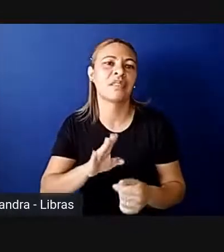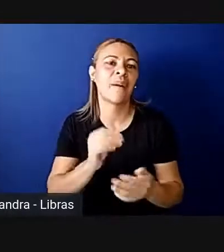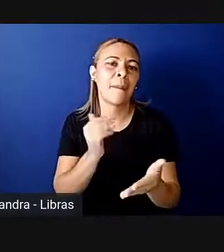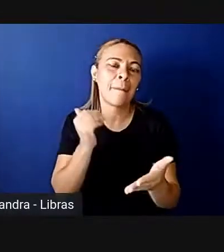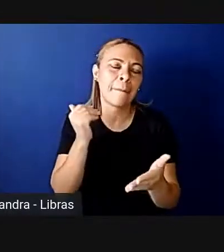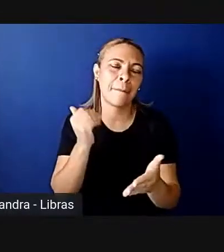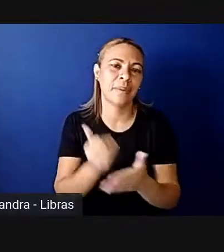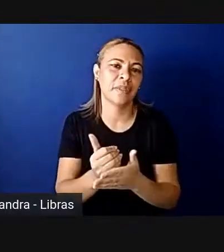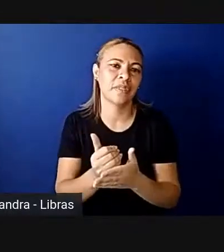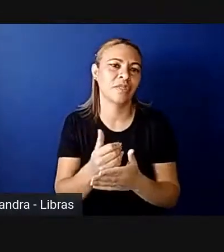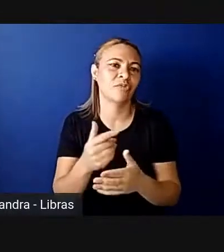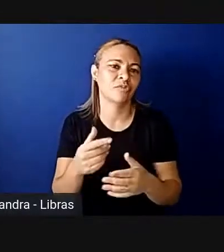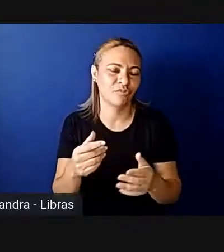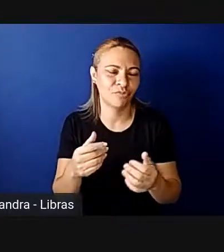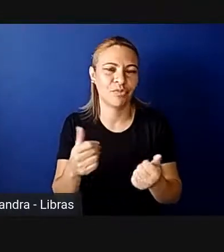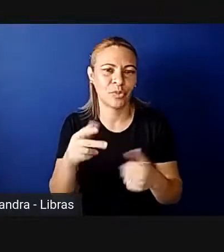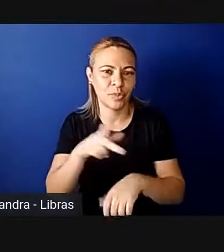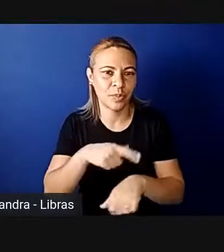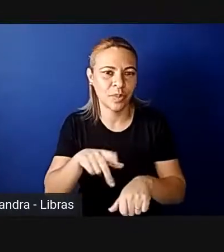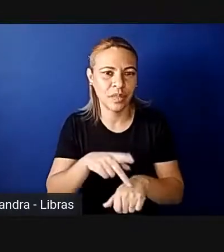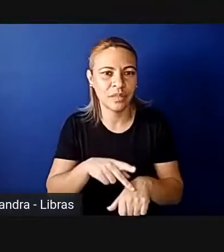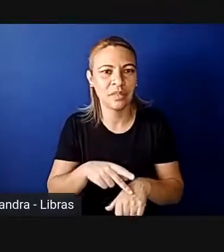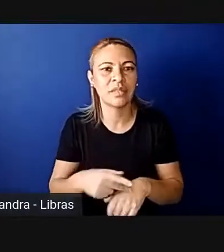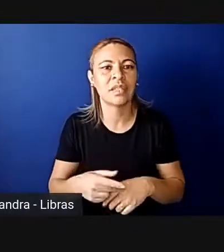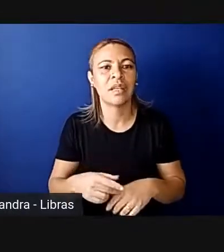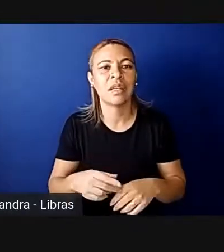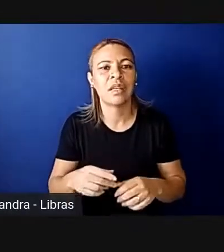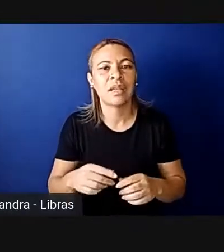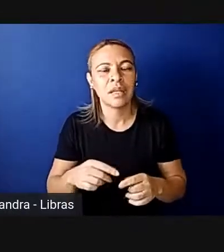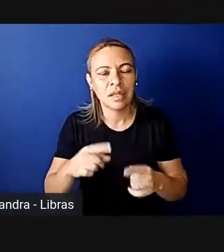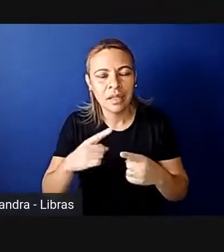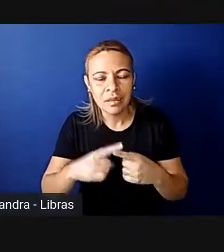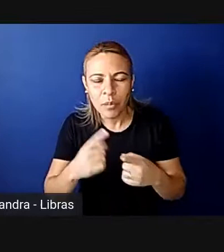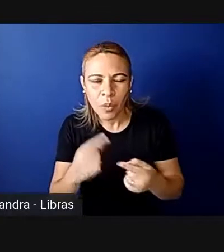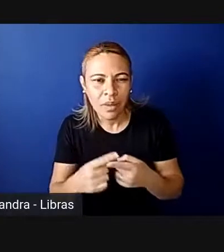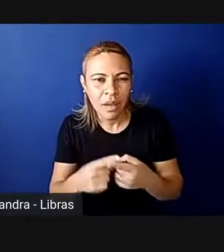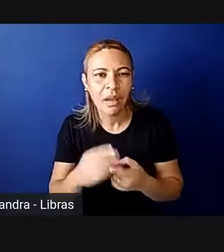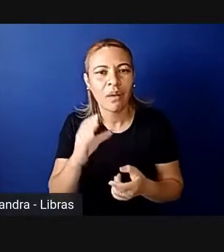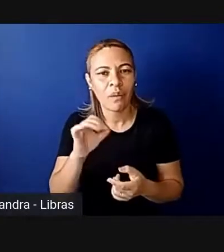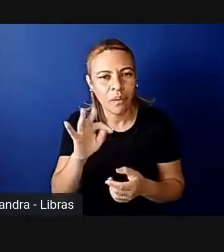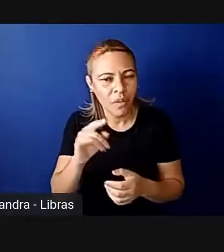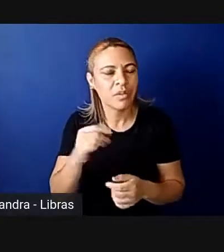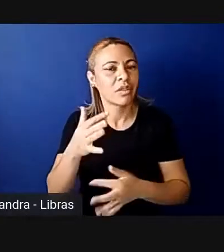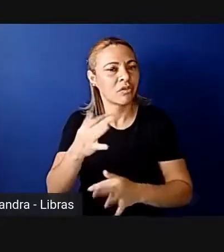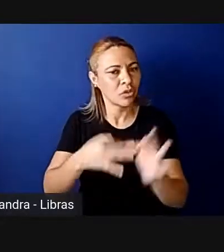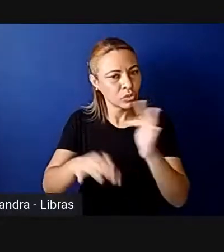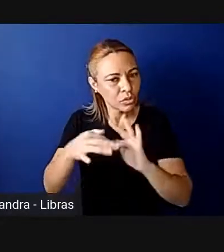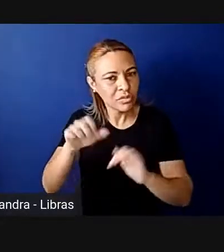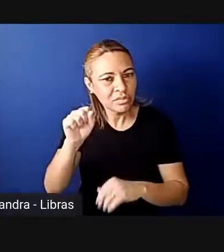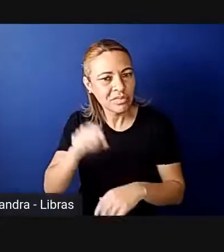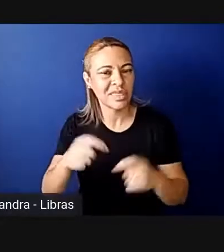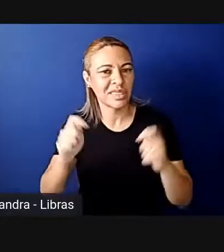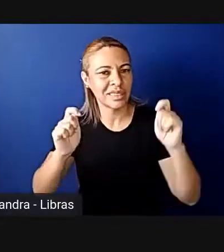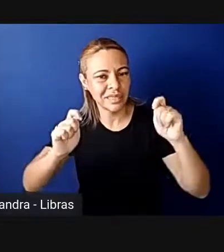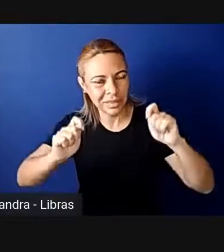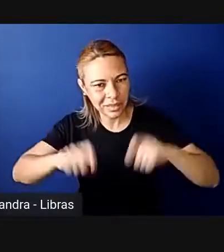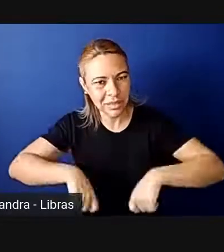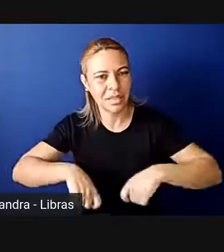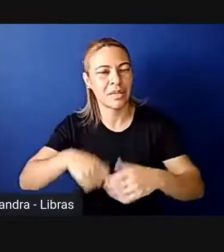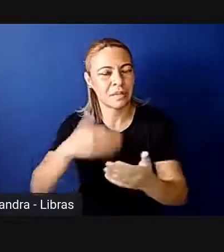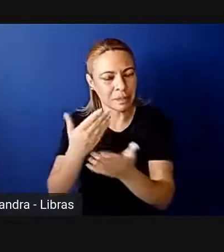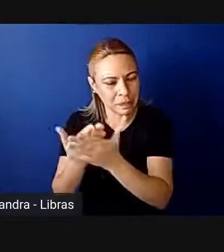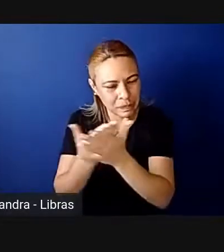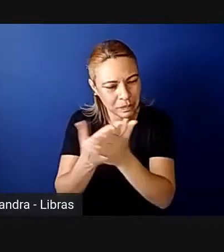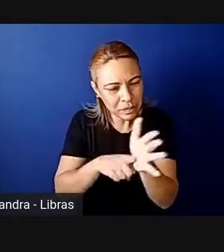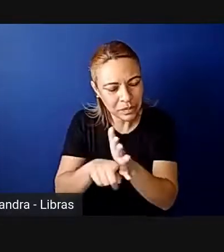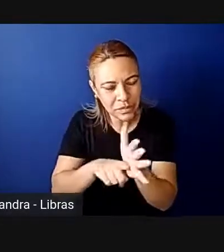países nórdicos? Então isso é para a gente ver que as cotas elas têm sim o seu lugar, os pesquisas e os estudos na comunidade